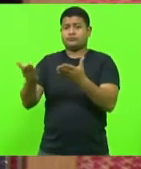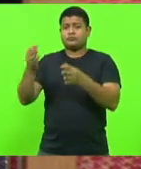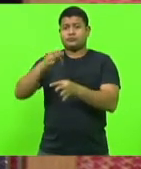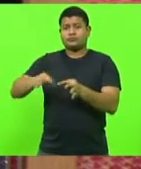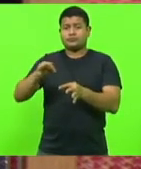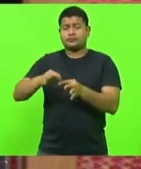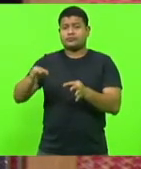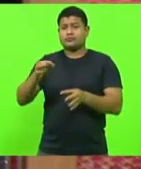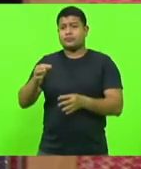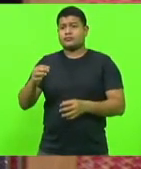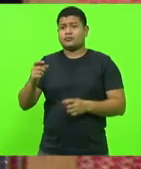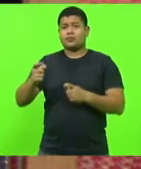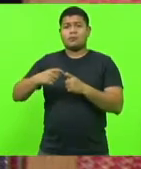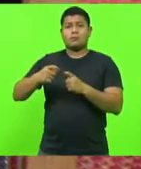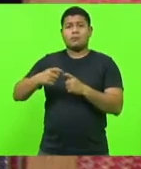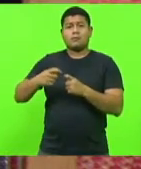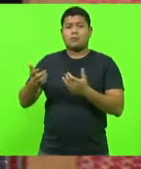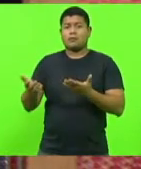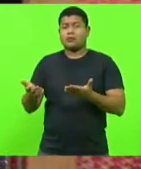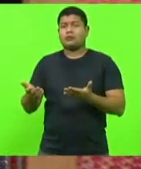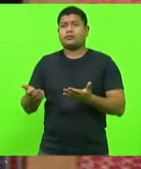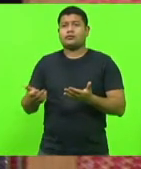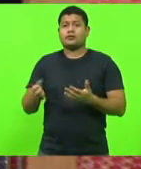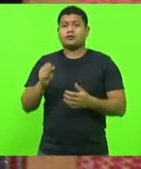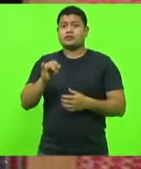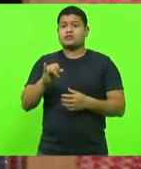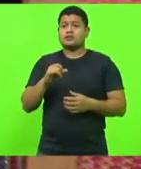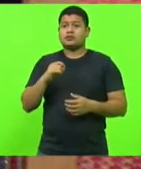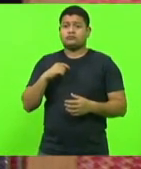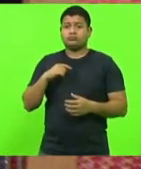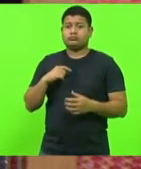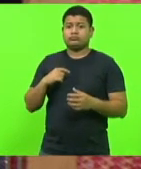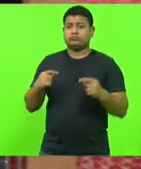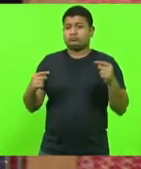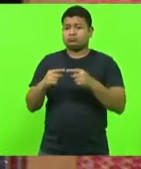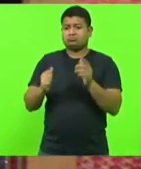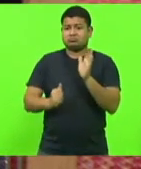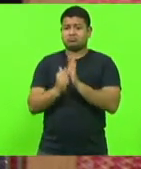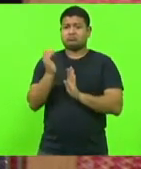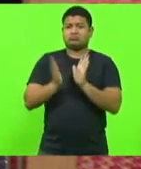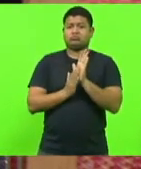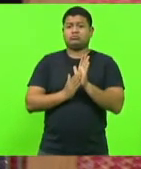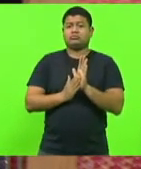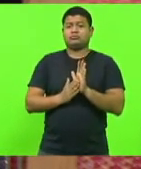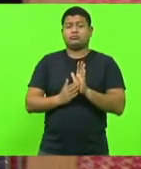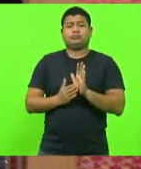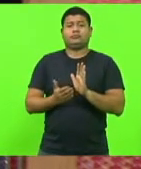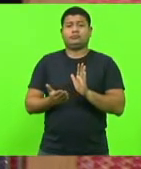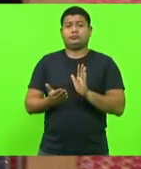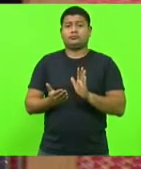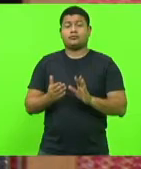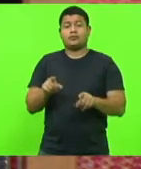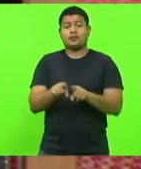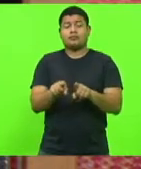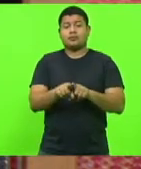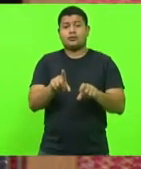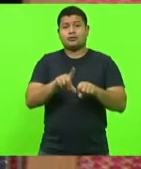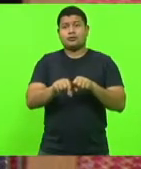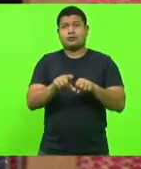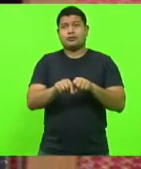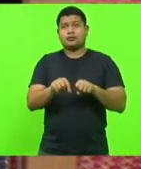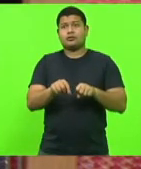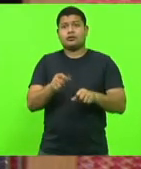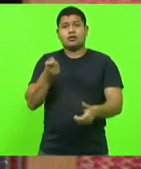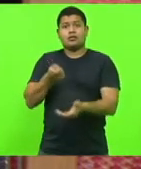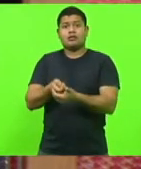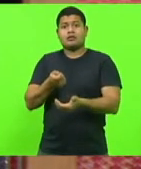caso seja aplicado. E a questão do artigo 5, da exigência